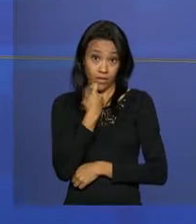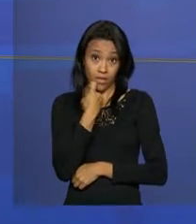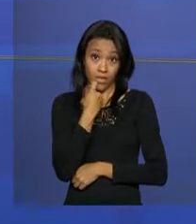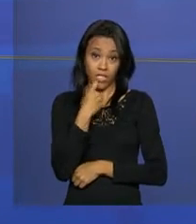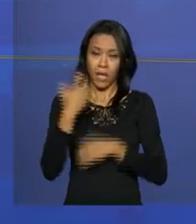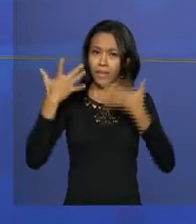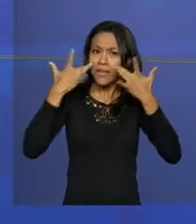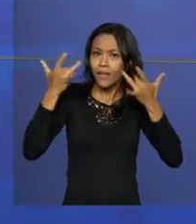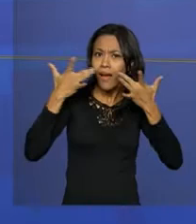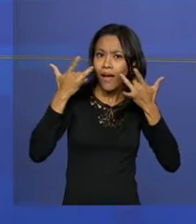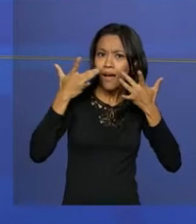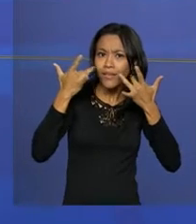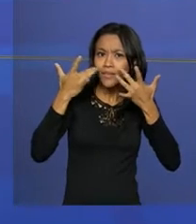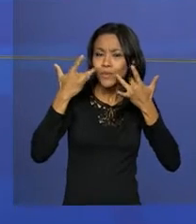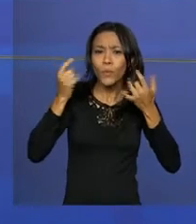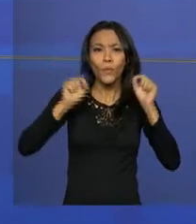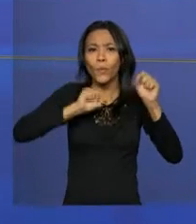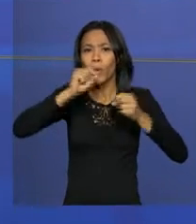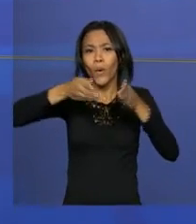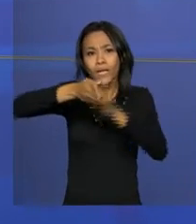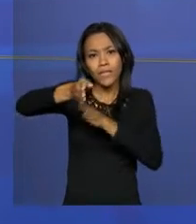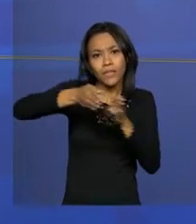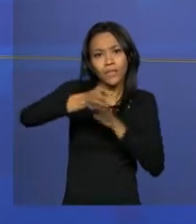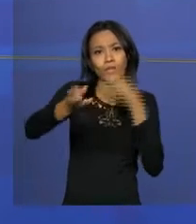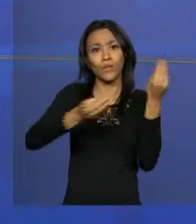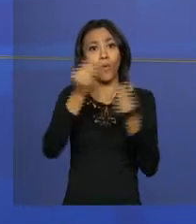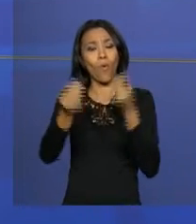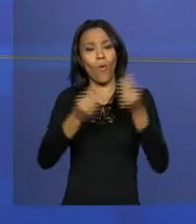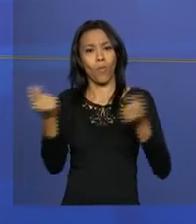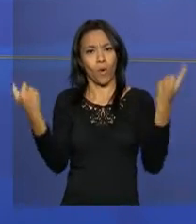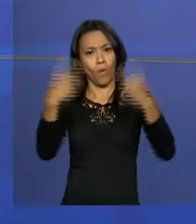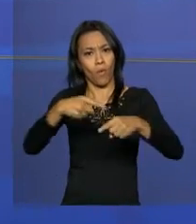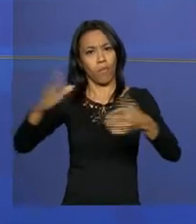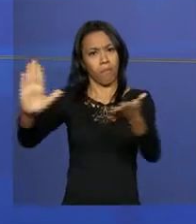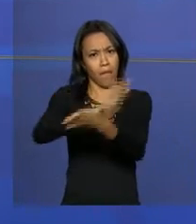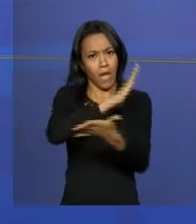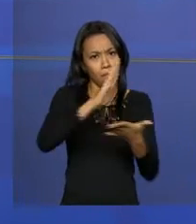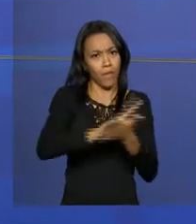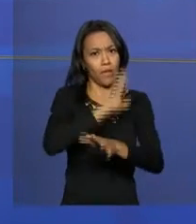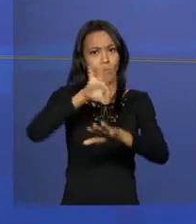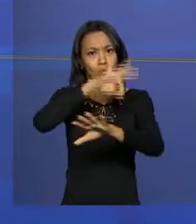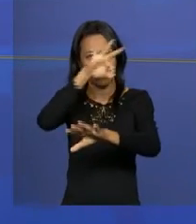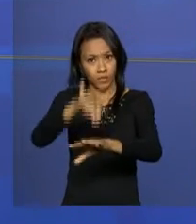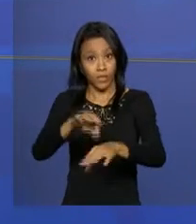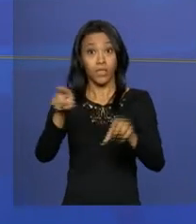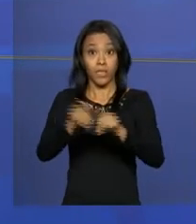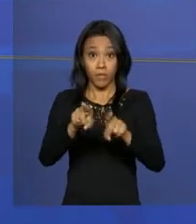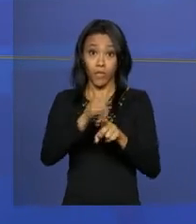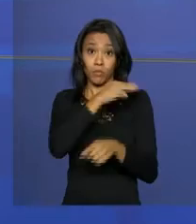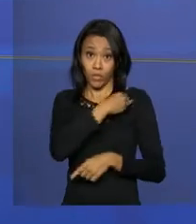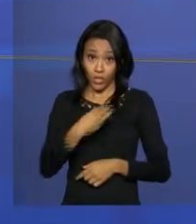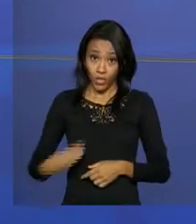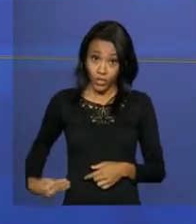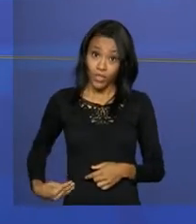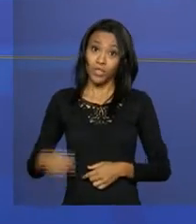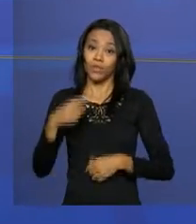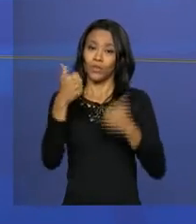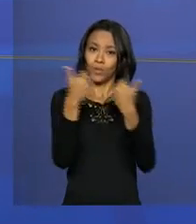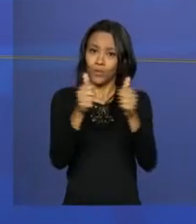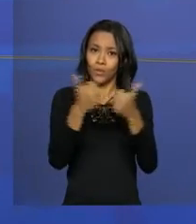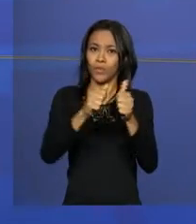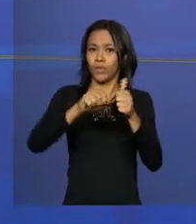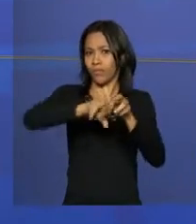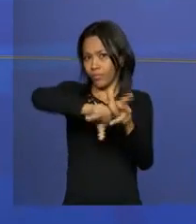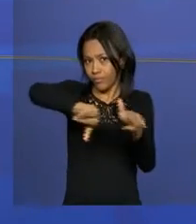peça de teatro, com orientações de como combater o Aedes aegypti. O ministro dos Transportes acompanhou tudo de perto